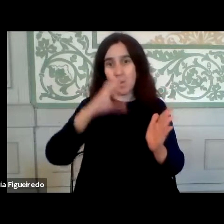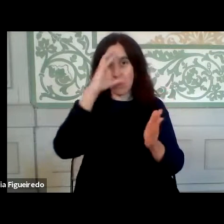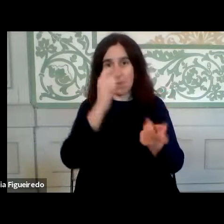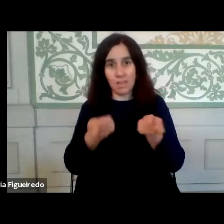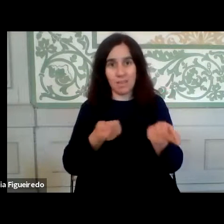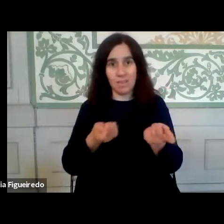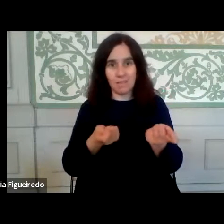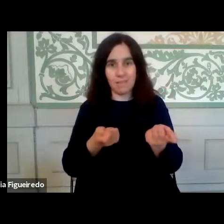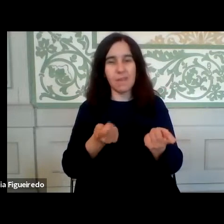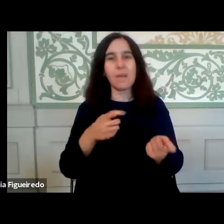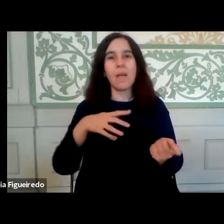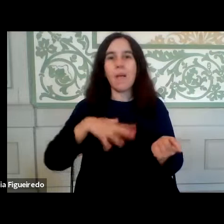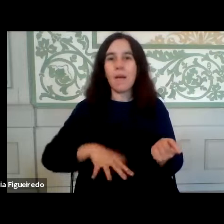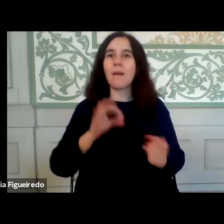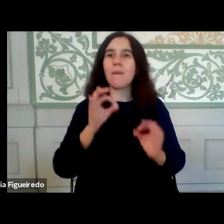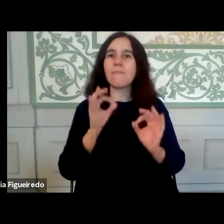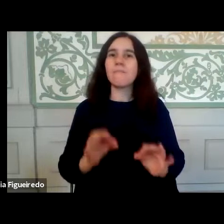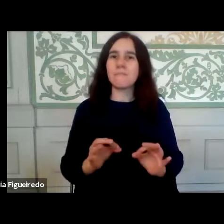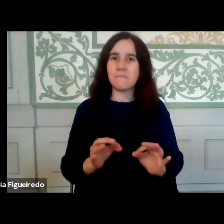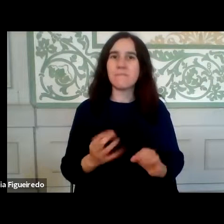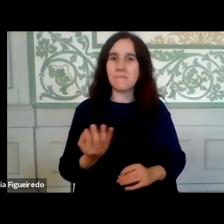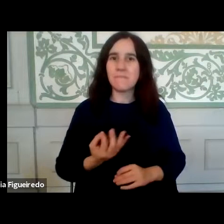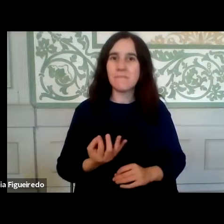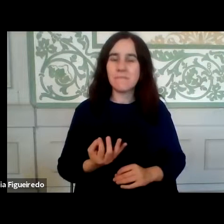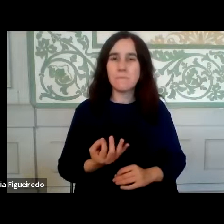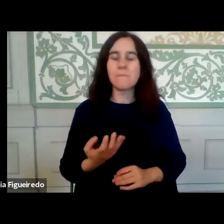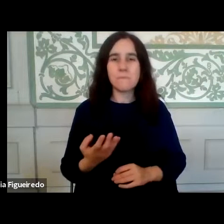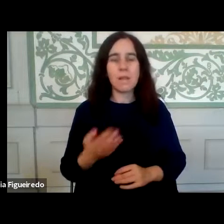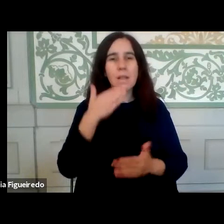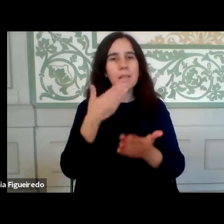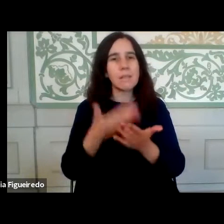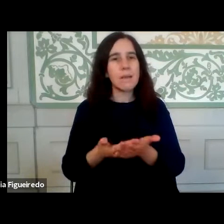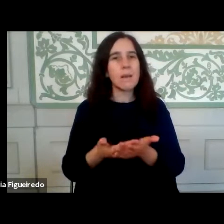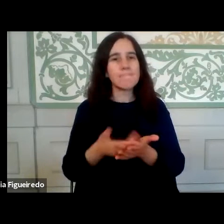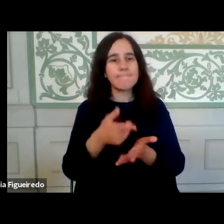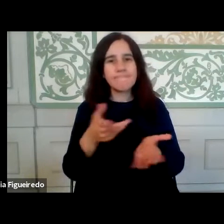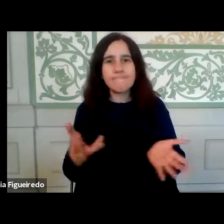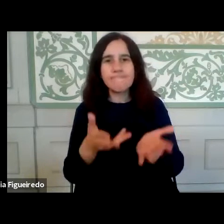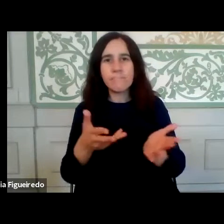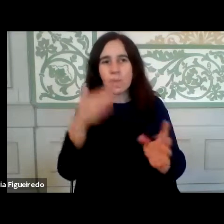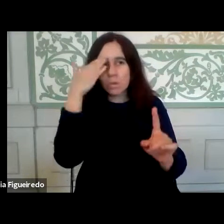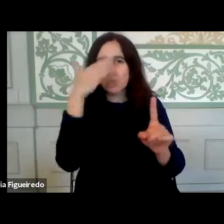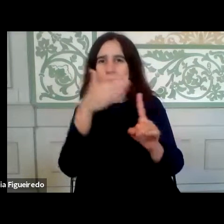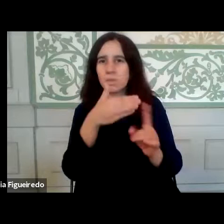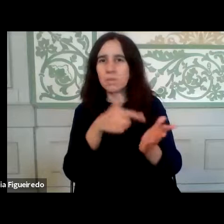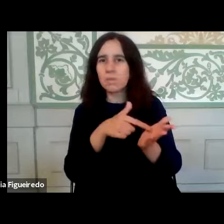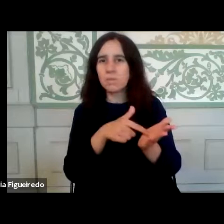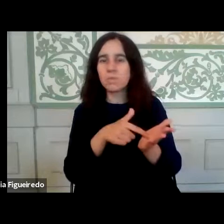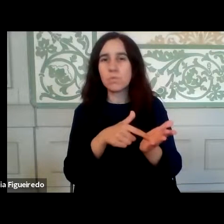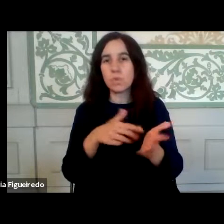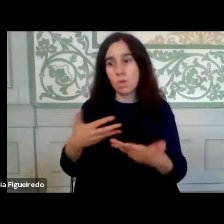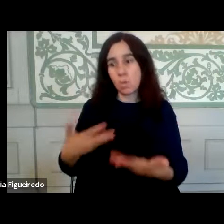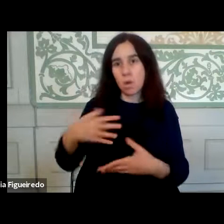pretendeu justamente catalisar estes objetivos e o atual